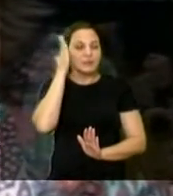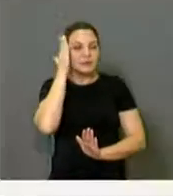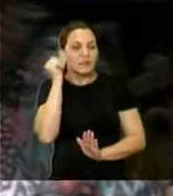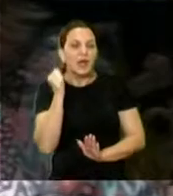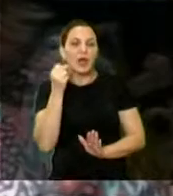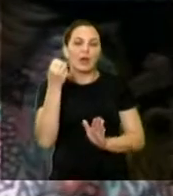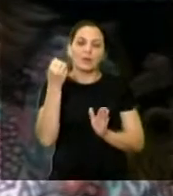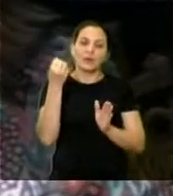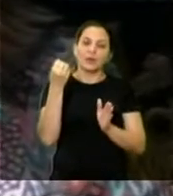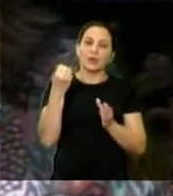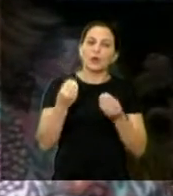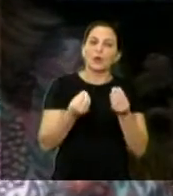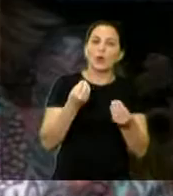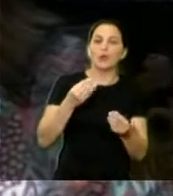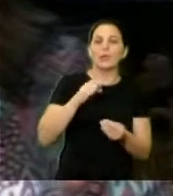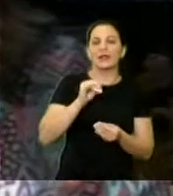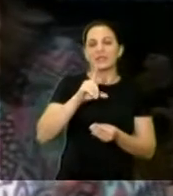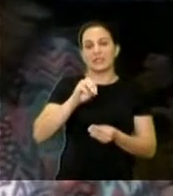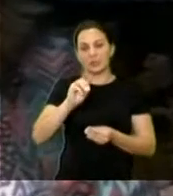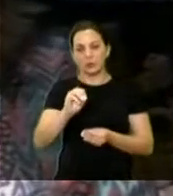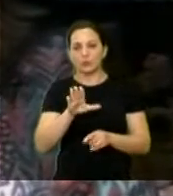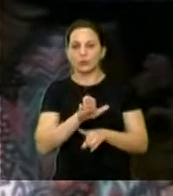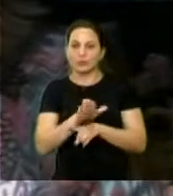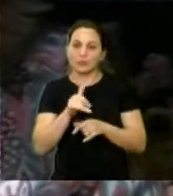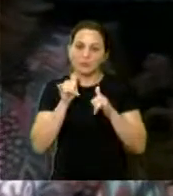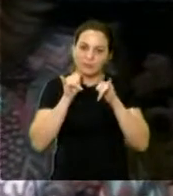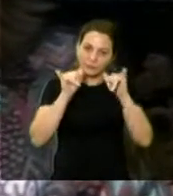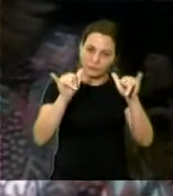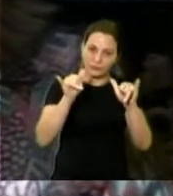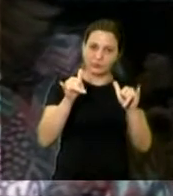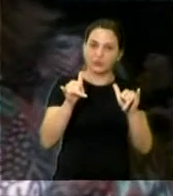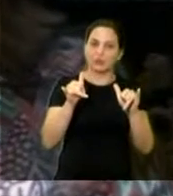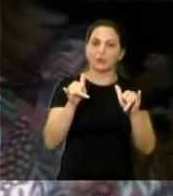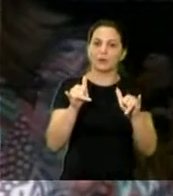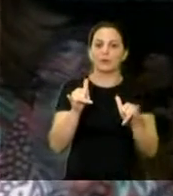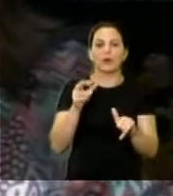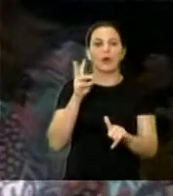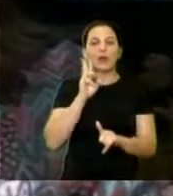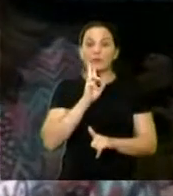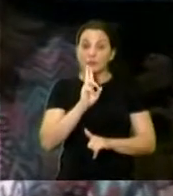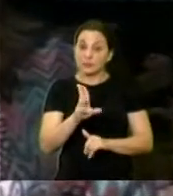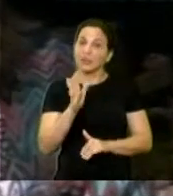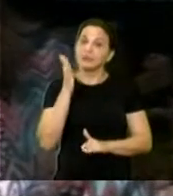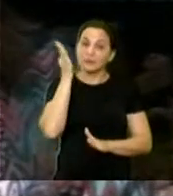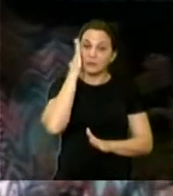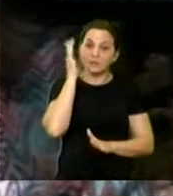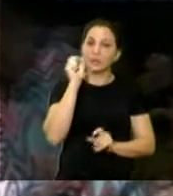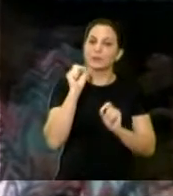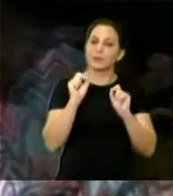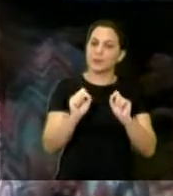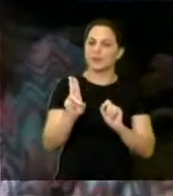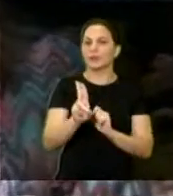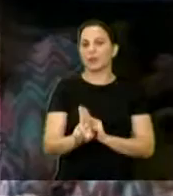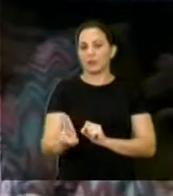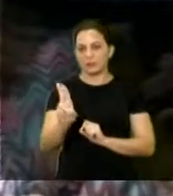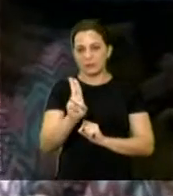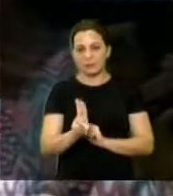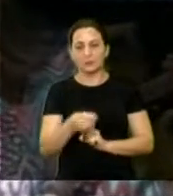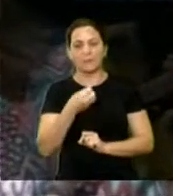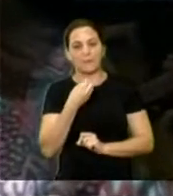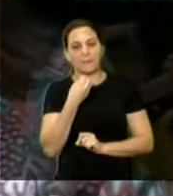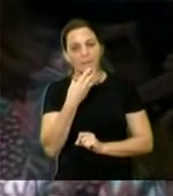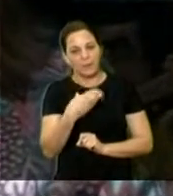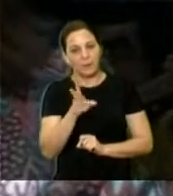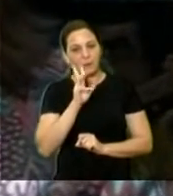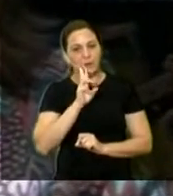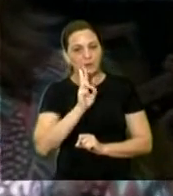bacilo tem ajudado na campanha? Nós não mensuramos o resultado, porém, a gente sabe que ele tem sido muito útil e a gente